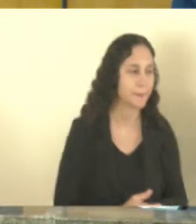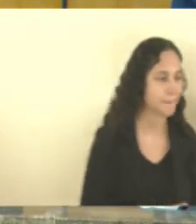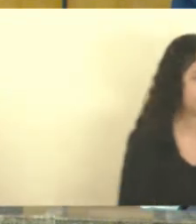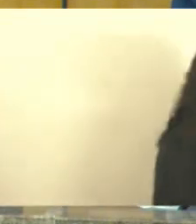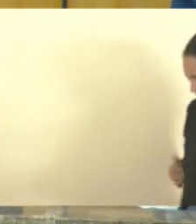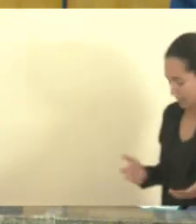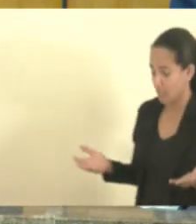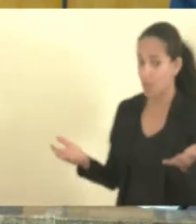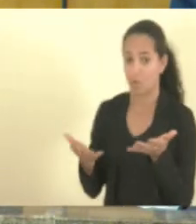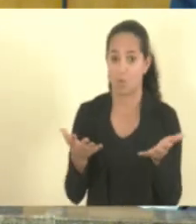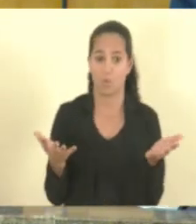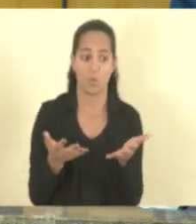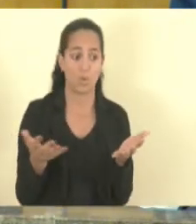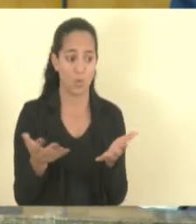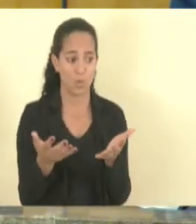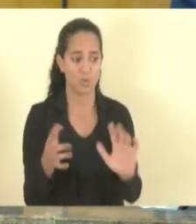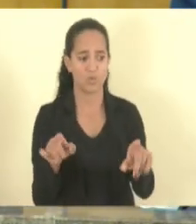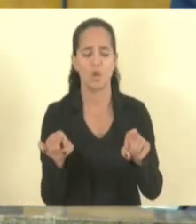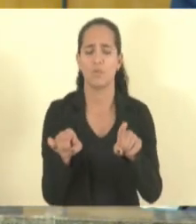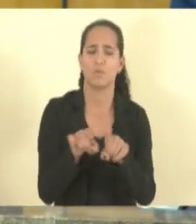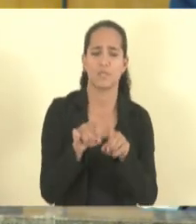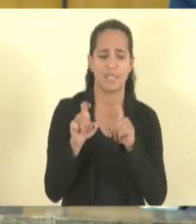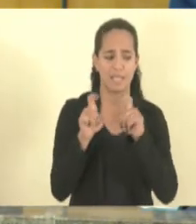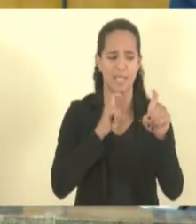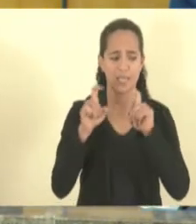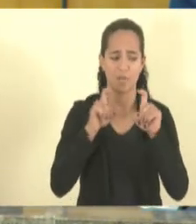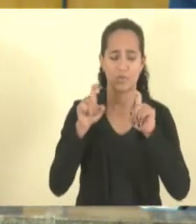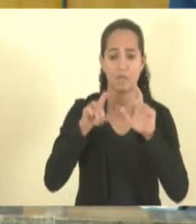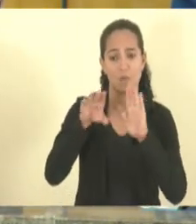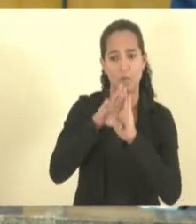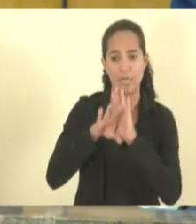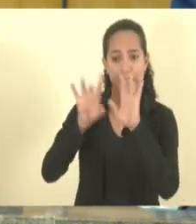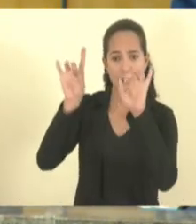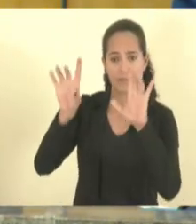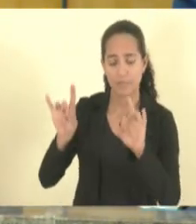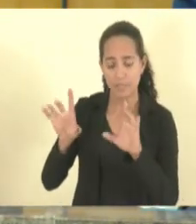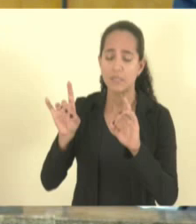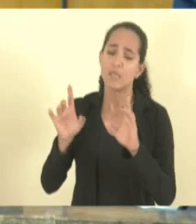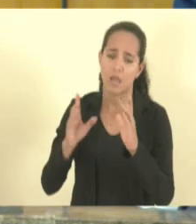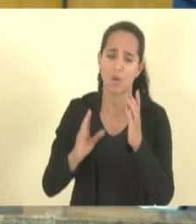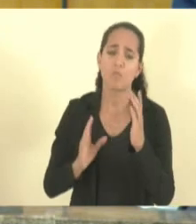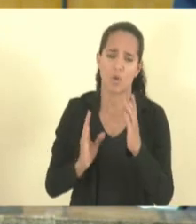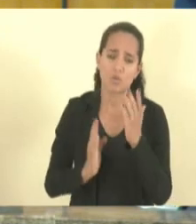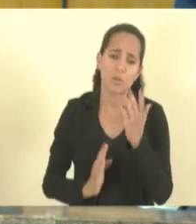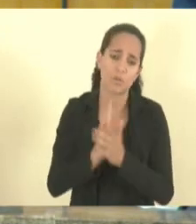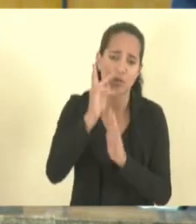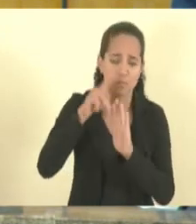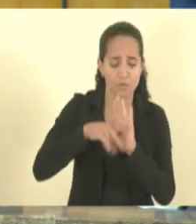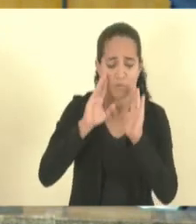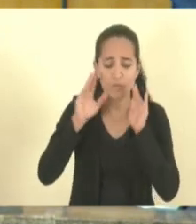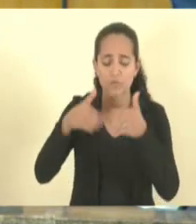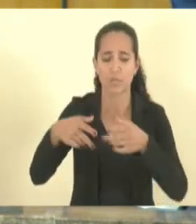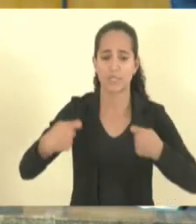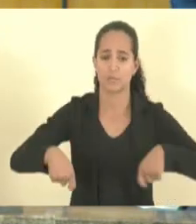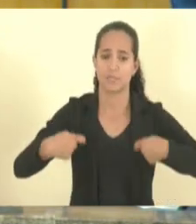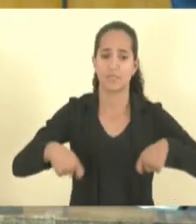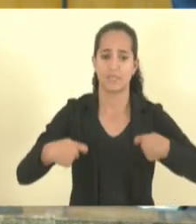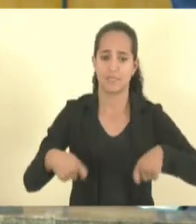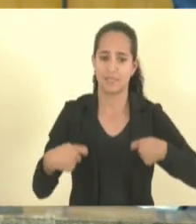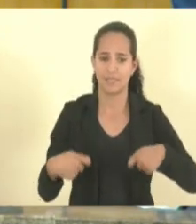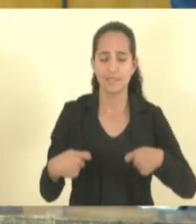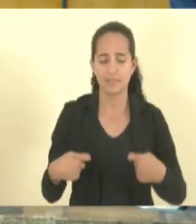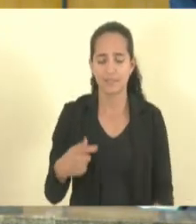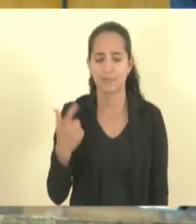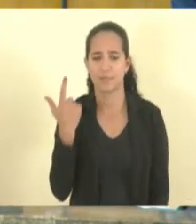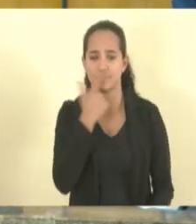deputado Calegari que a gente precise fazer alguma extraordinária ainda essa semana para aprovar algum projeto prioritário que a gente precise da